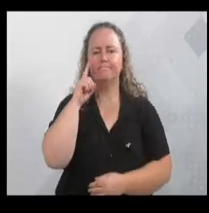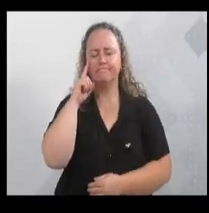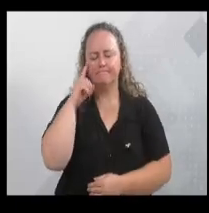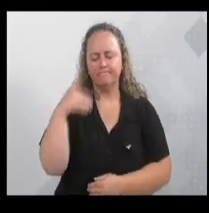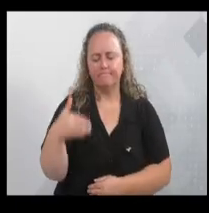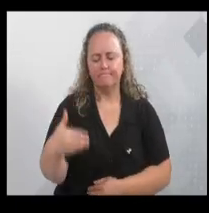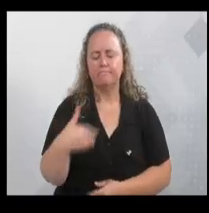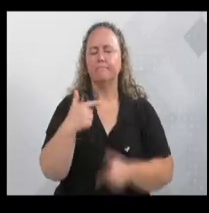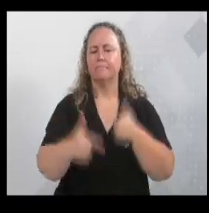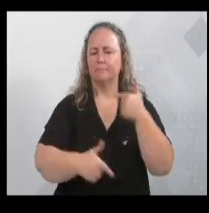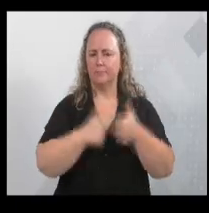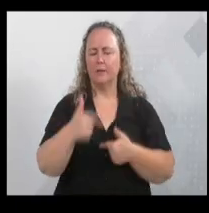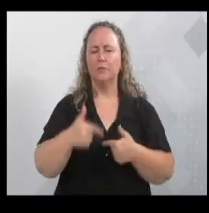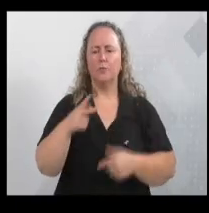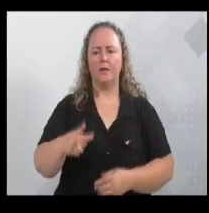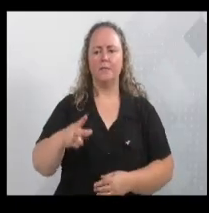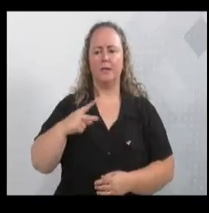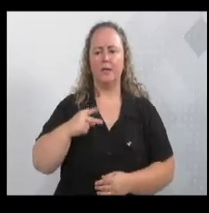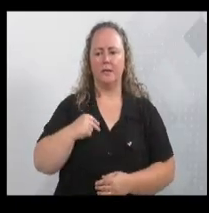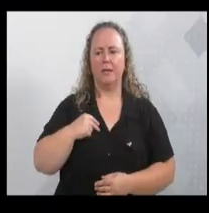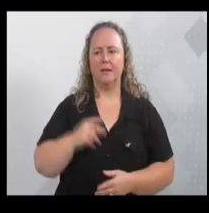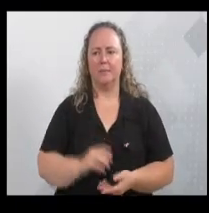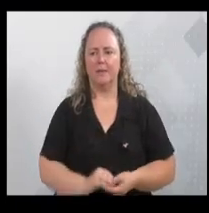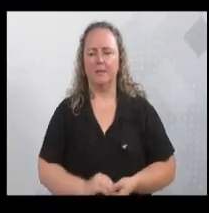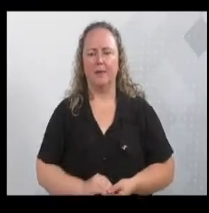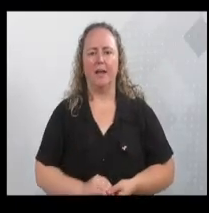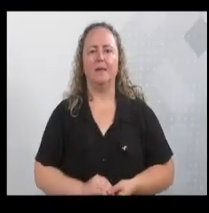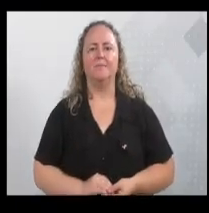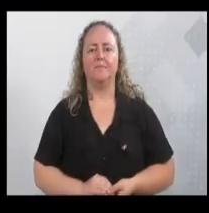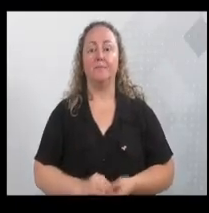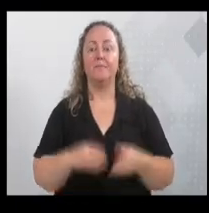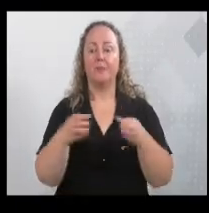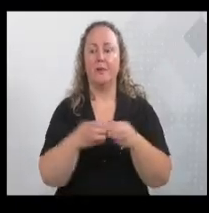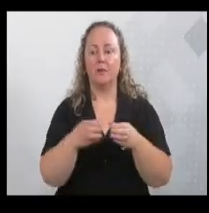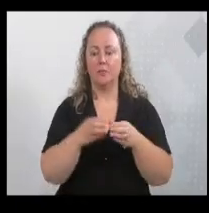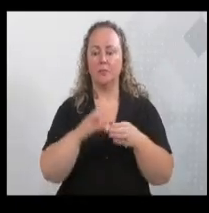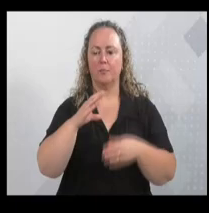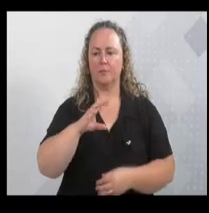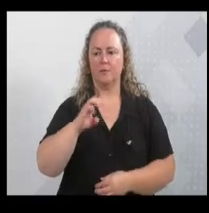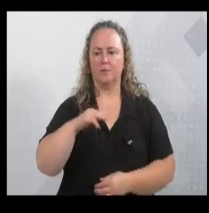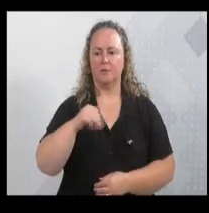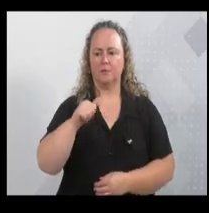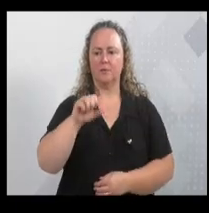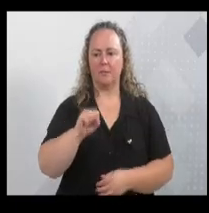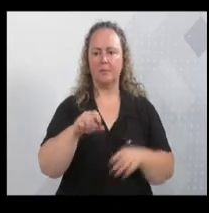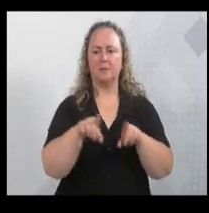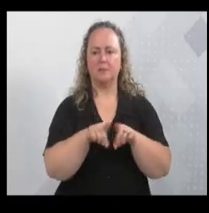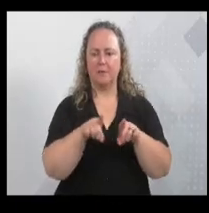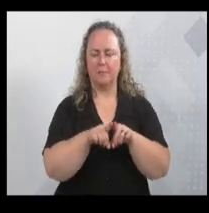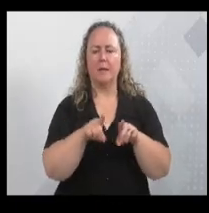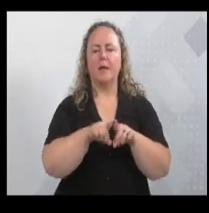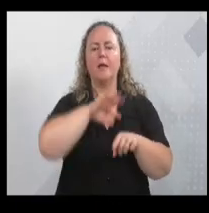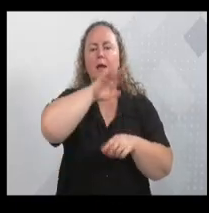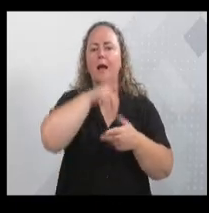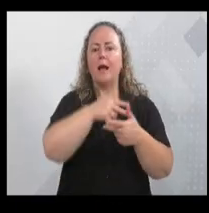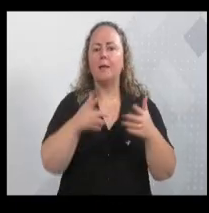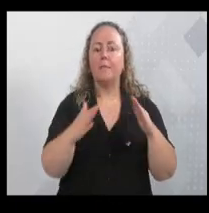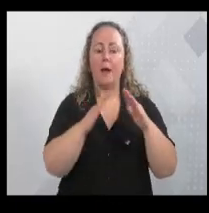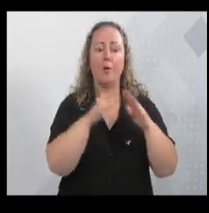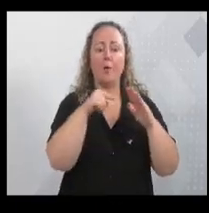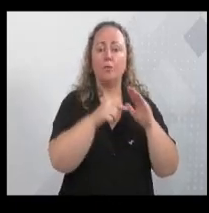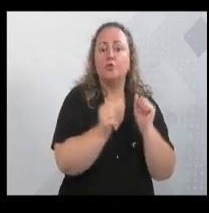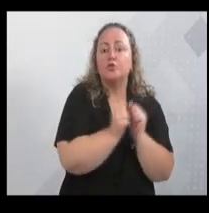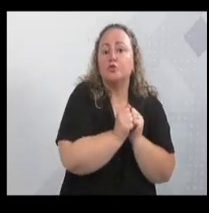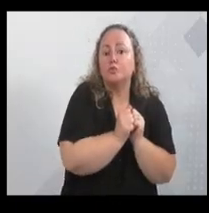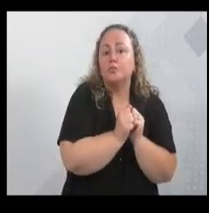merecem. Aqui, para benizar também o pessoal do SEMAS, que fez a questão do abrigo dos animais, lá, colocou junto, isso é bacana, também é importante, é